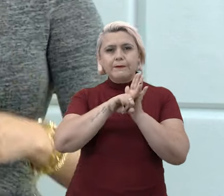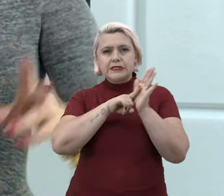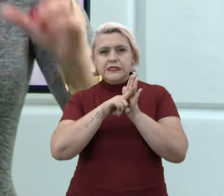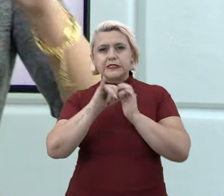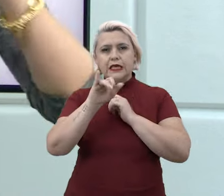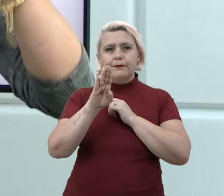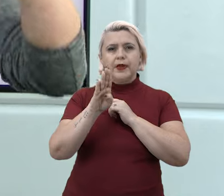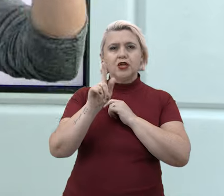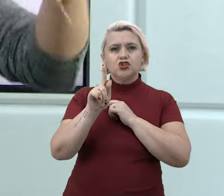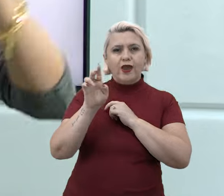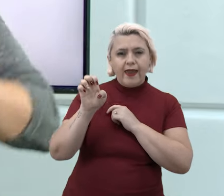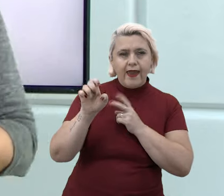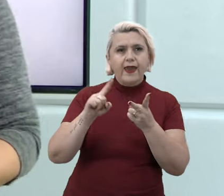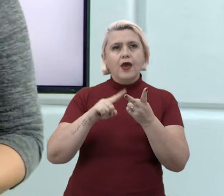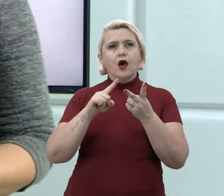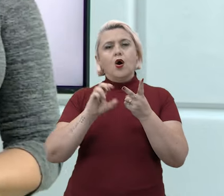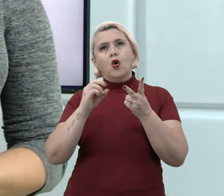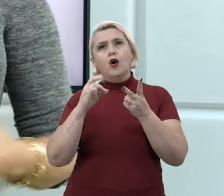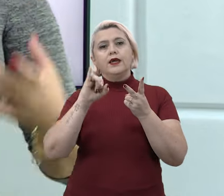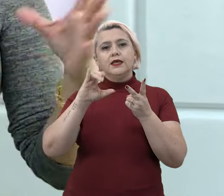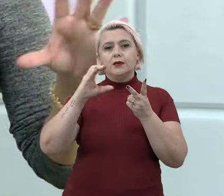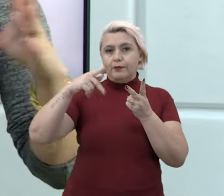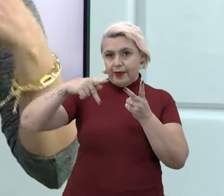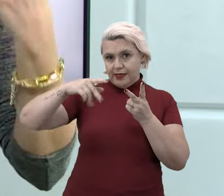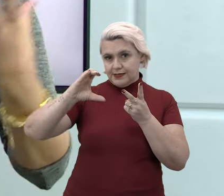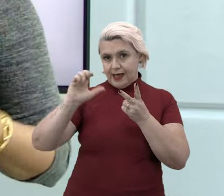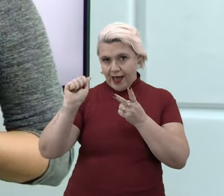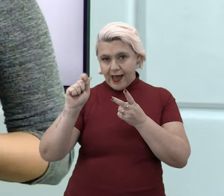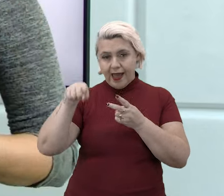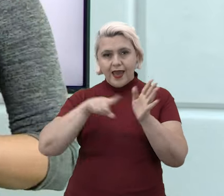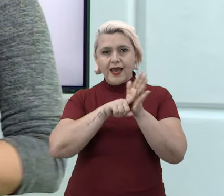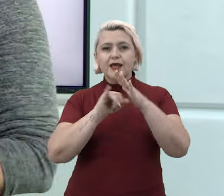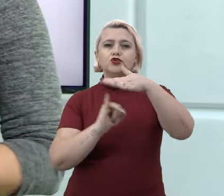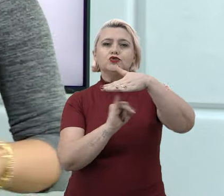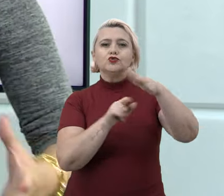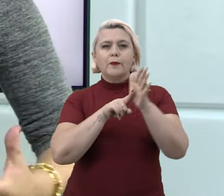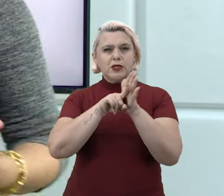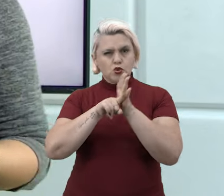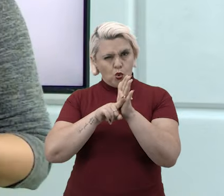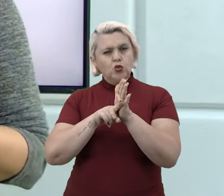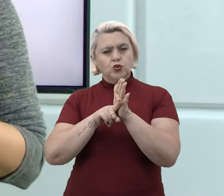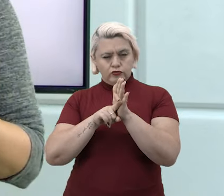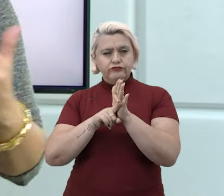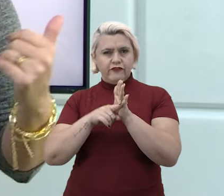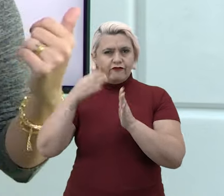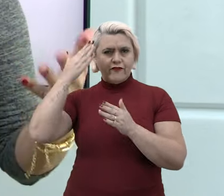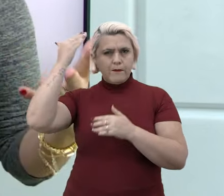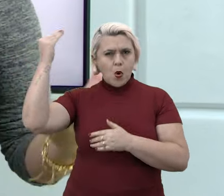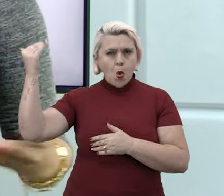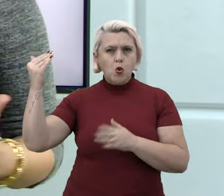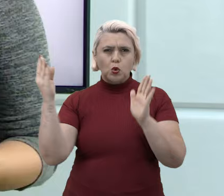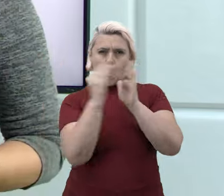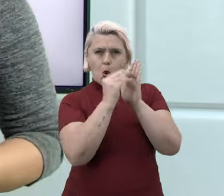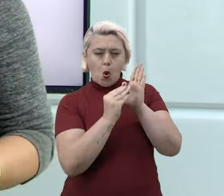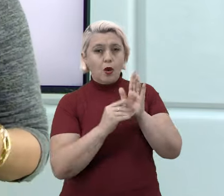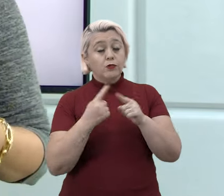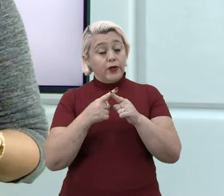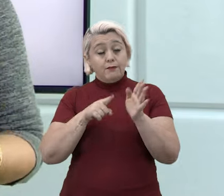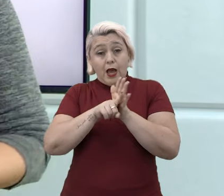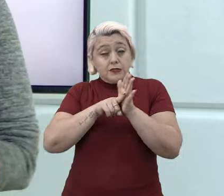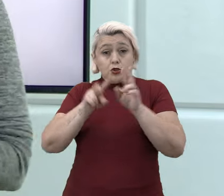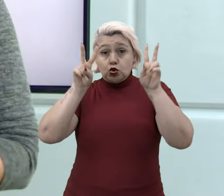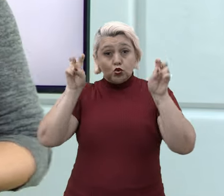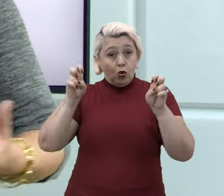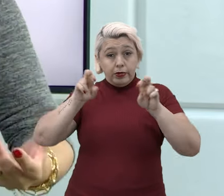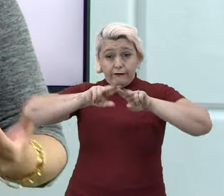segundo dados do IBGE ou do IPCA, que são institutos de pesquisa que são muito frequentes, aparecendo nas redações,